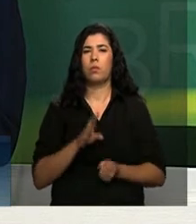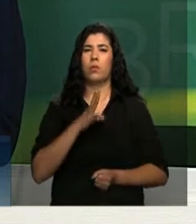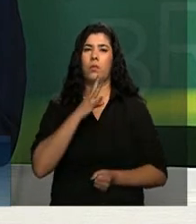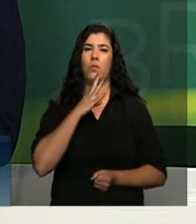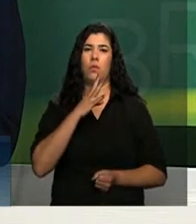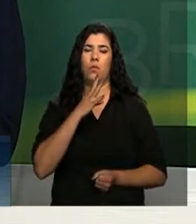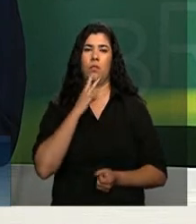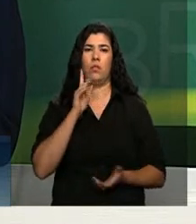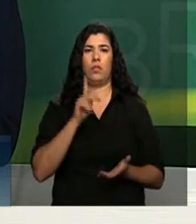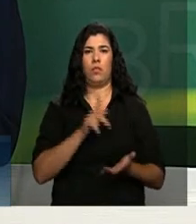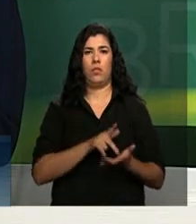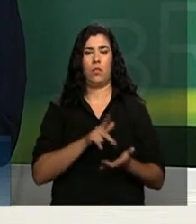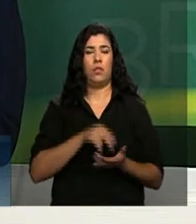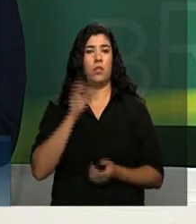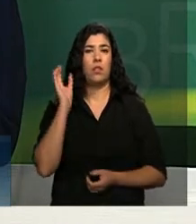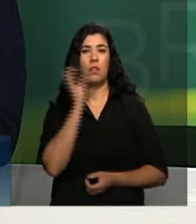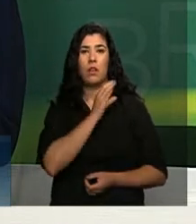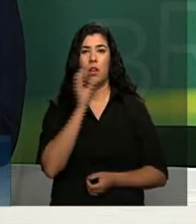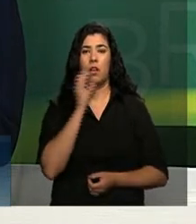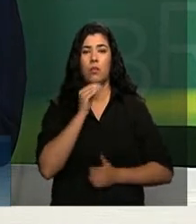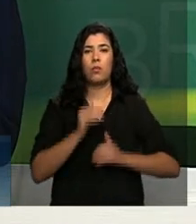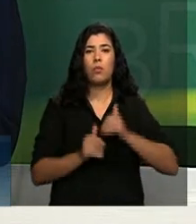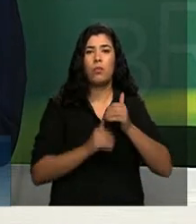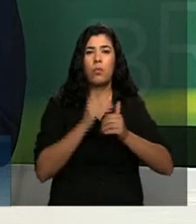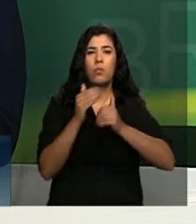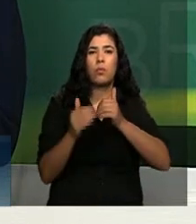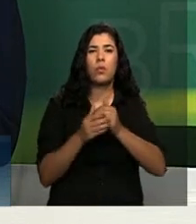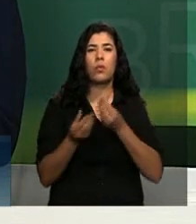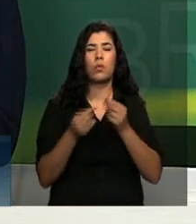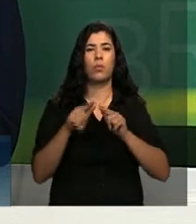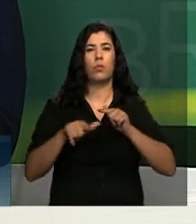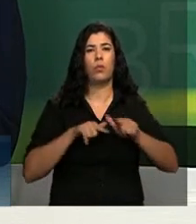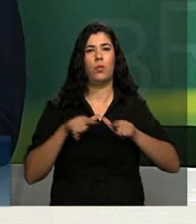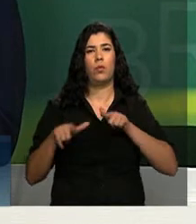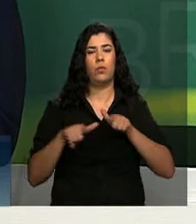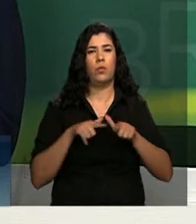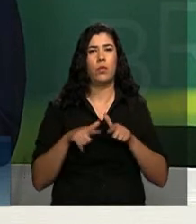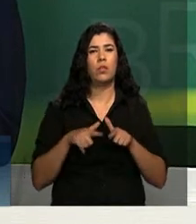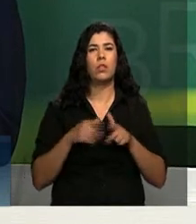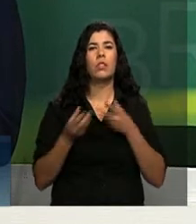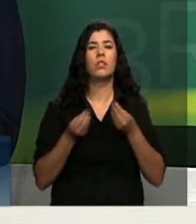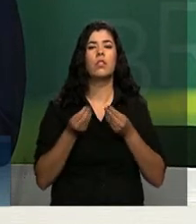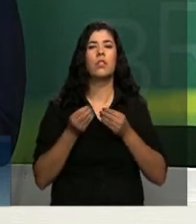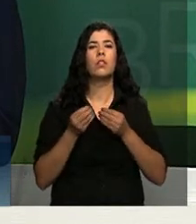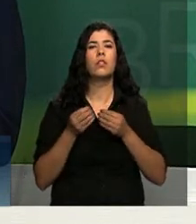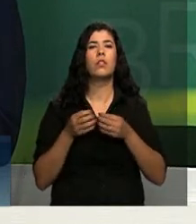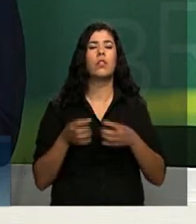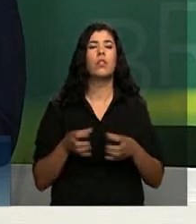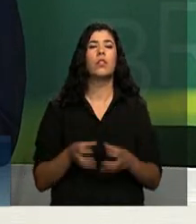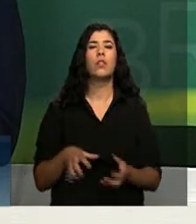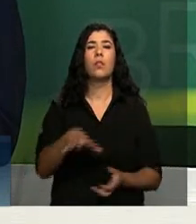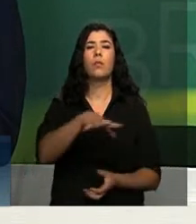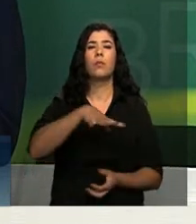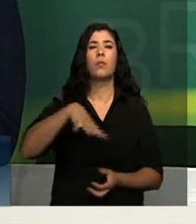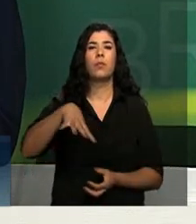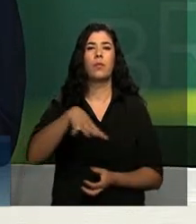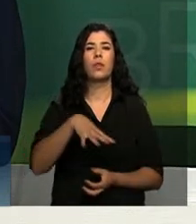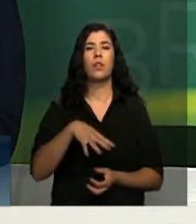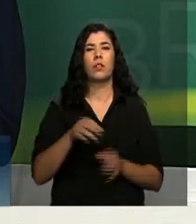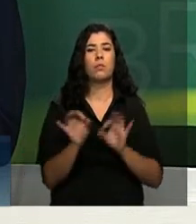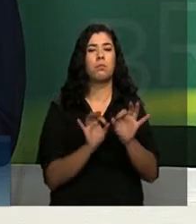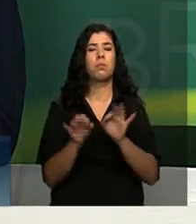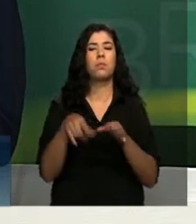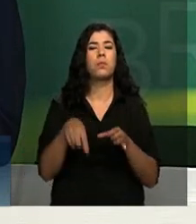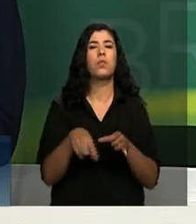o mais rápido possível a forma de funcionamento desse organismo que você está assumindo. Eu quero